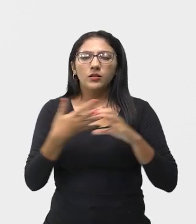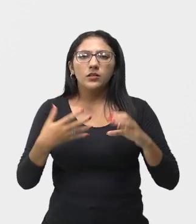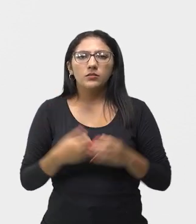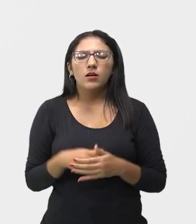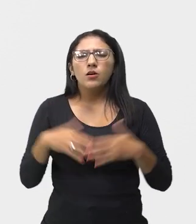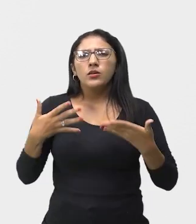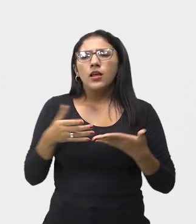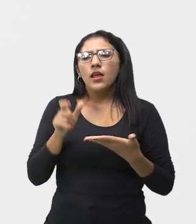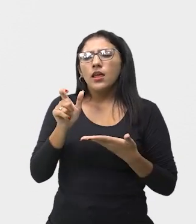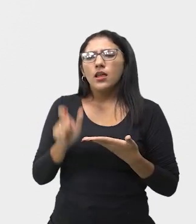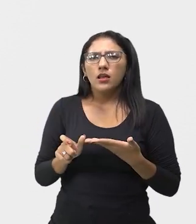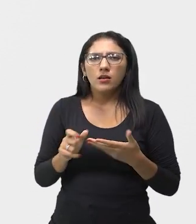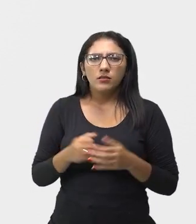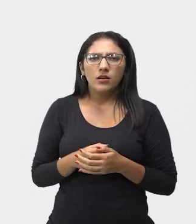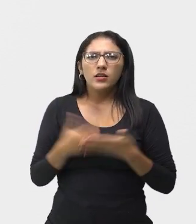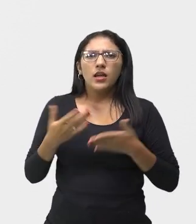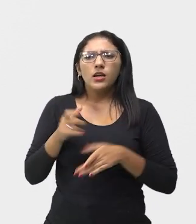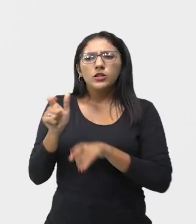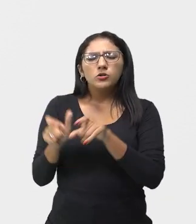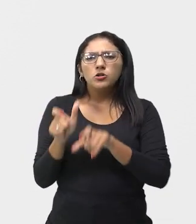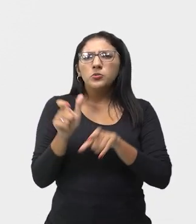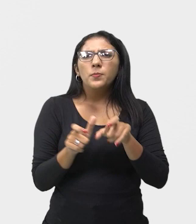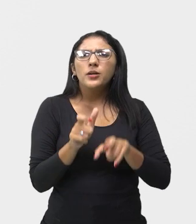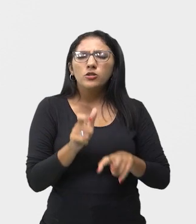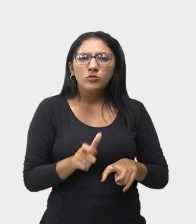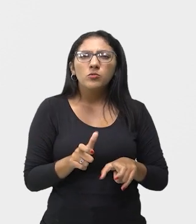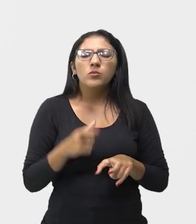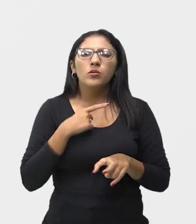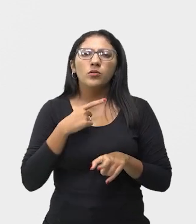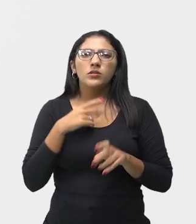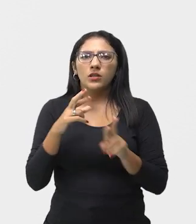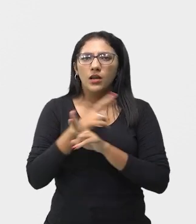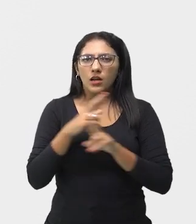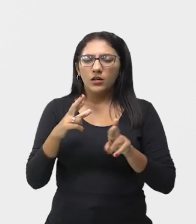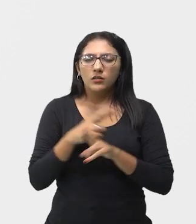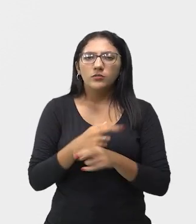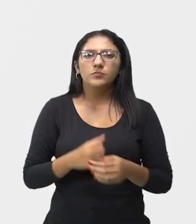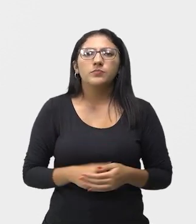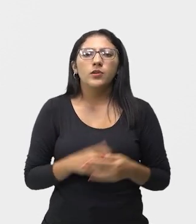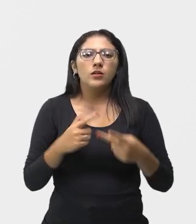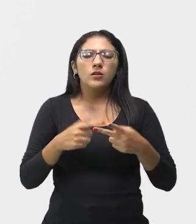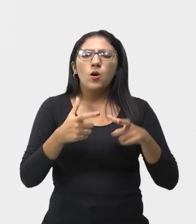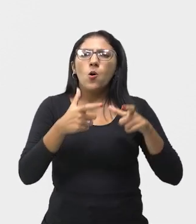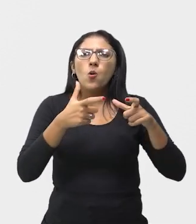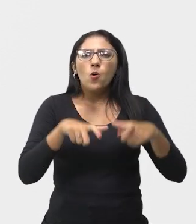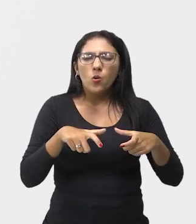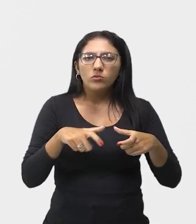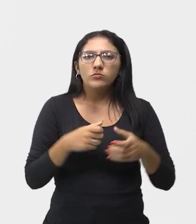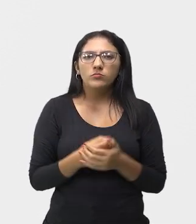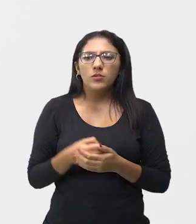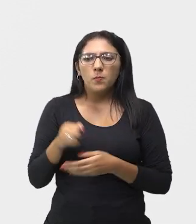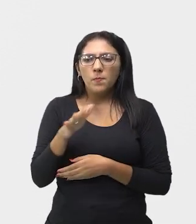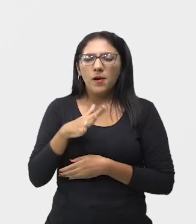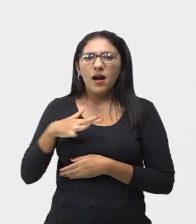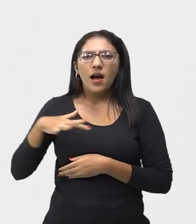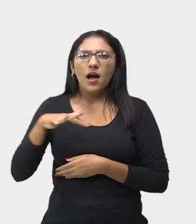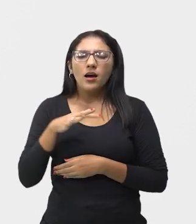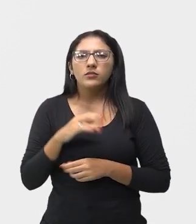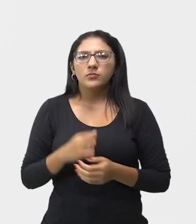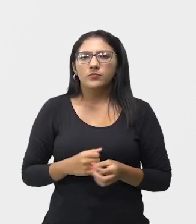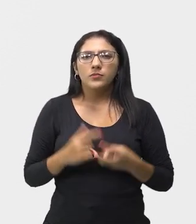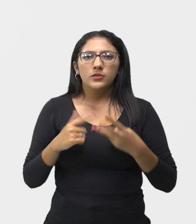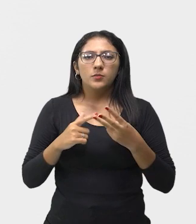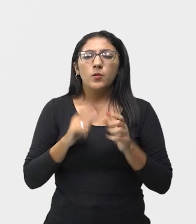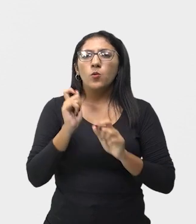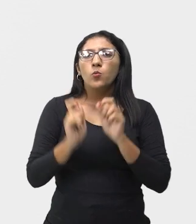quem são os personagens que vão ali atuar. Onde? O cenário. O que?